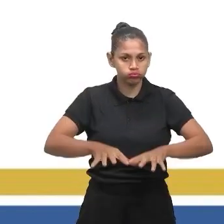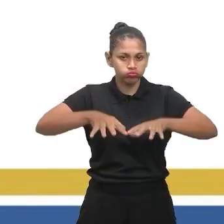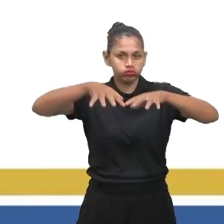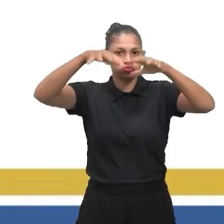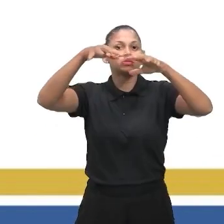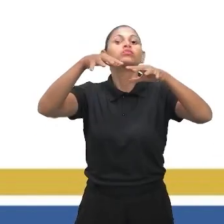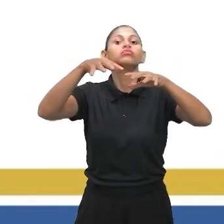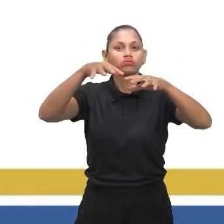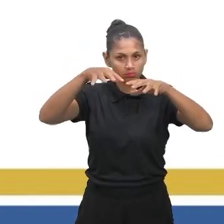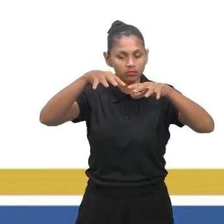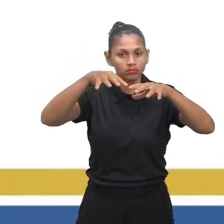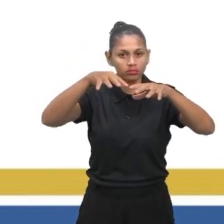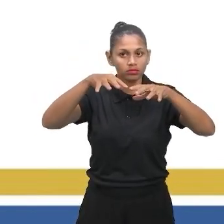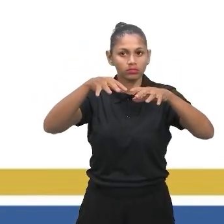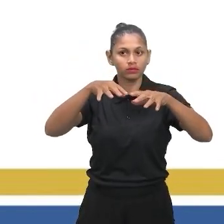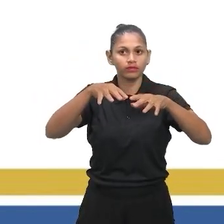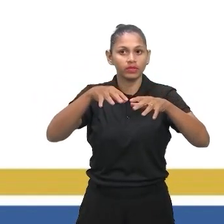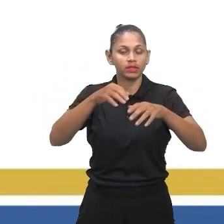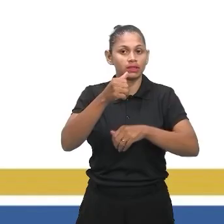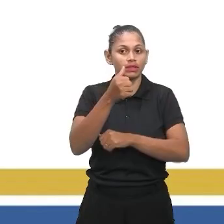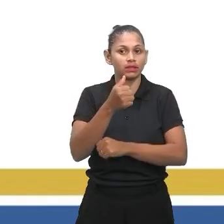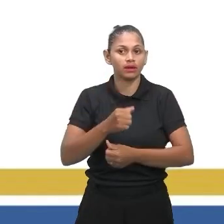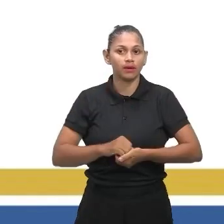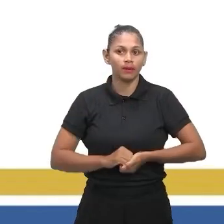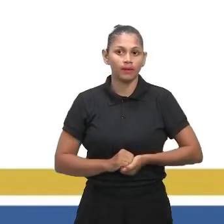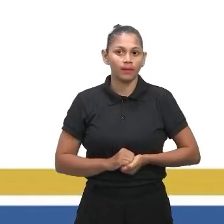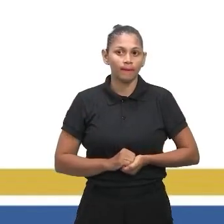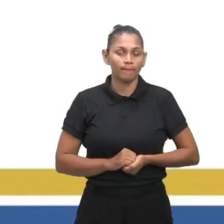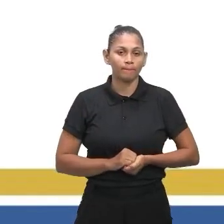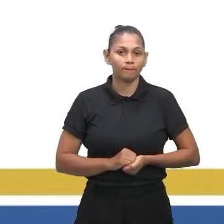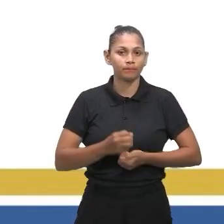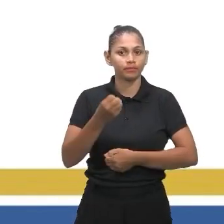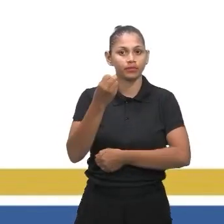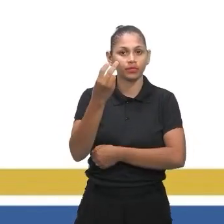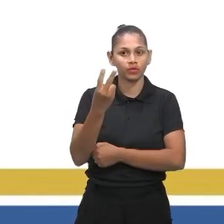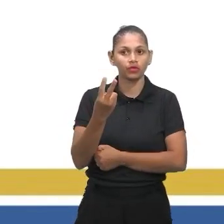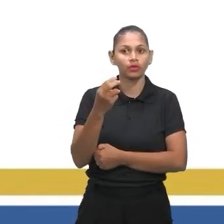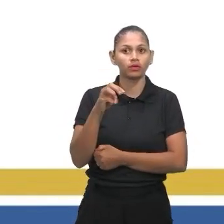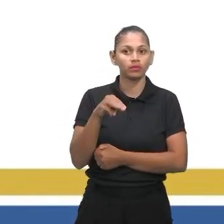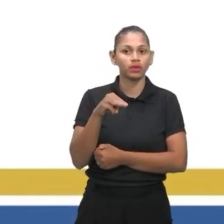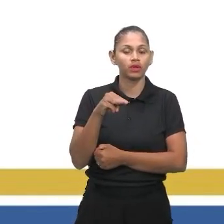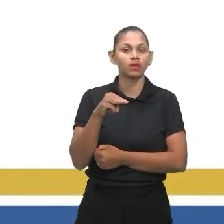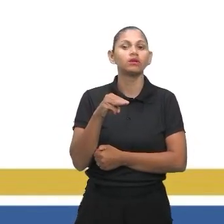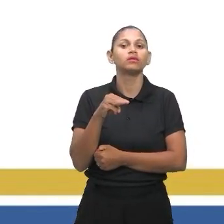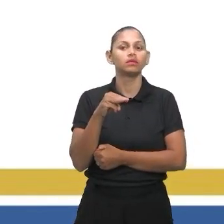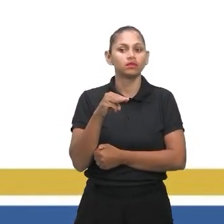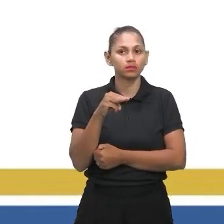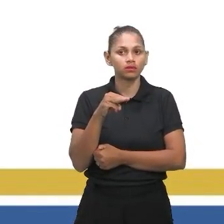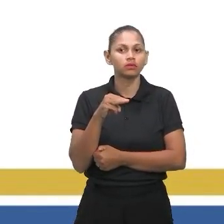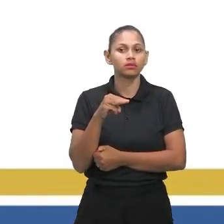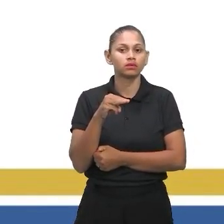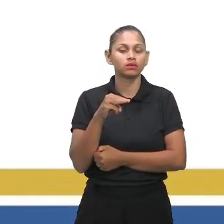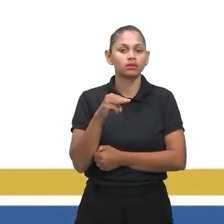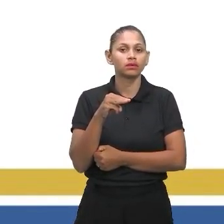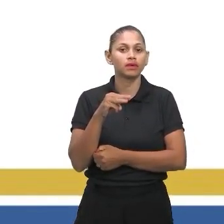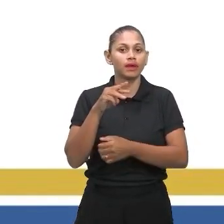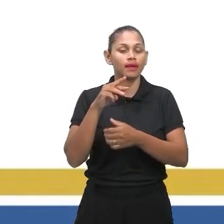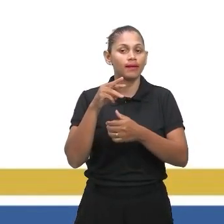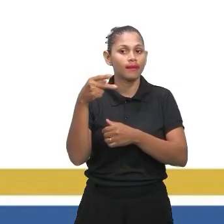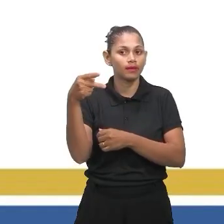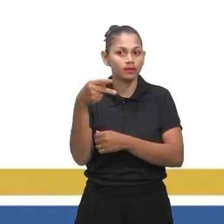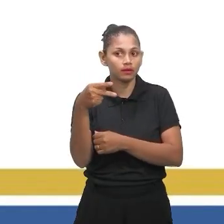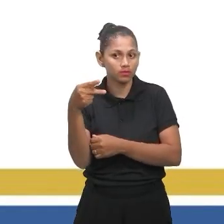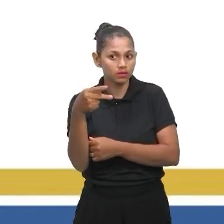A questão, o enunciado da questão nos deu esse dado, que 2 metros equivale a 10%. Então, aqui, fazendo uma regra de 3